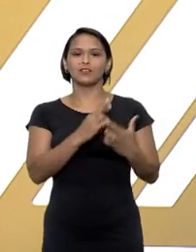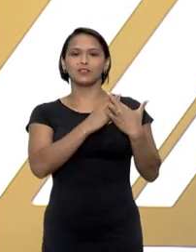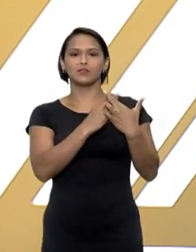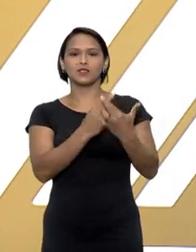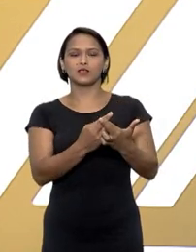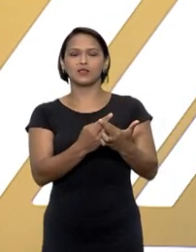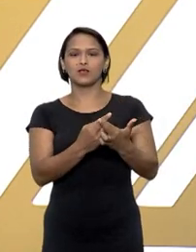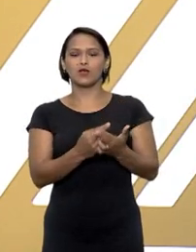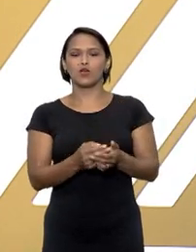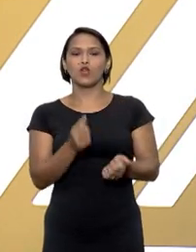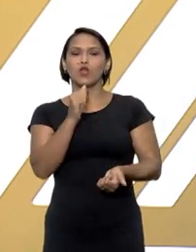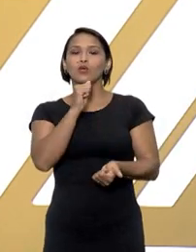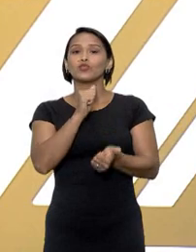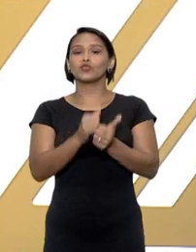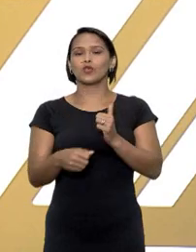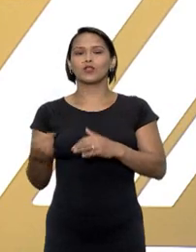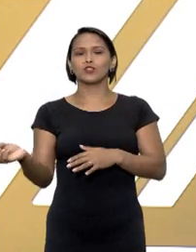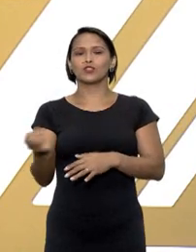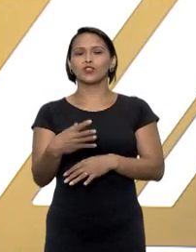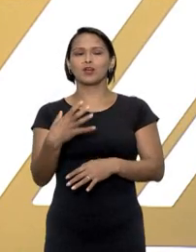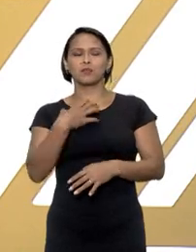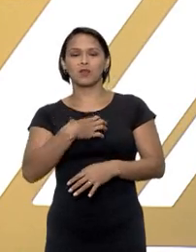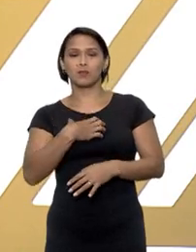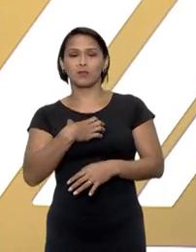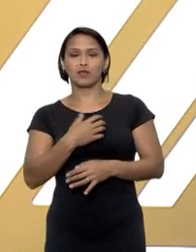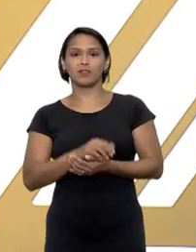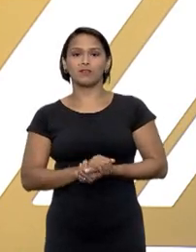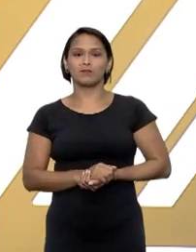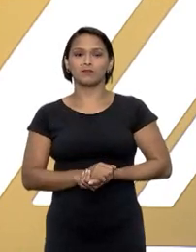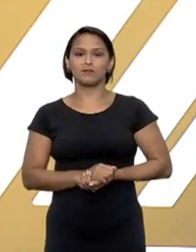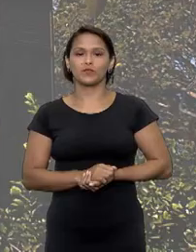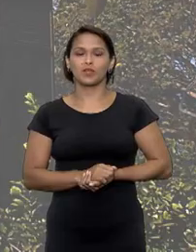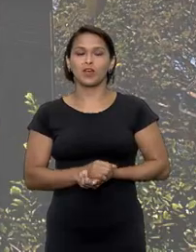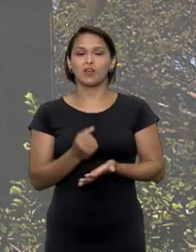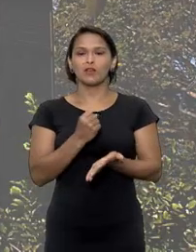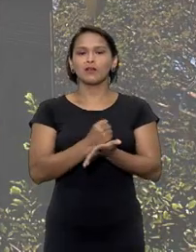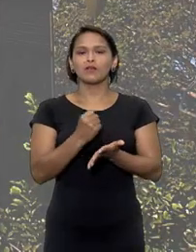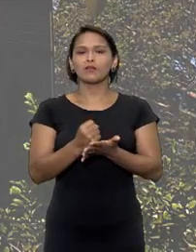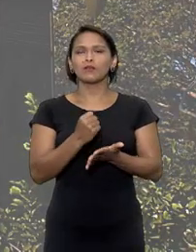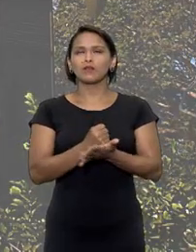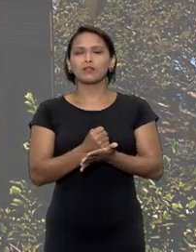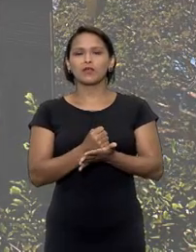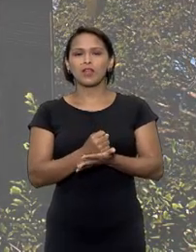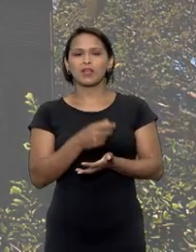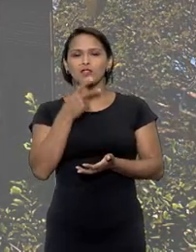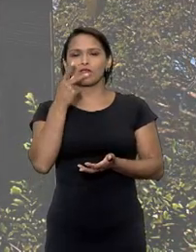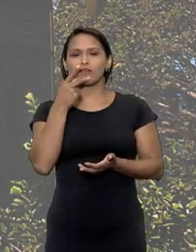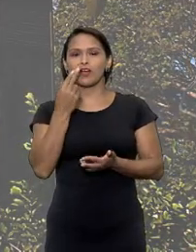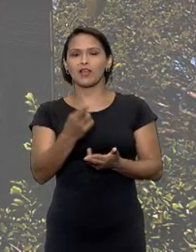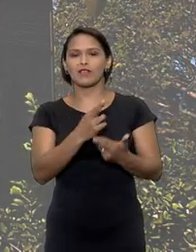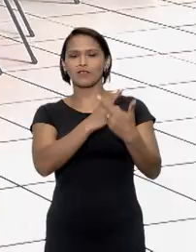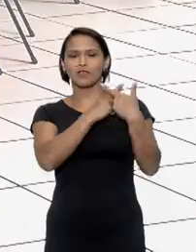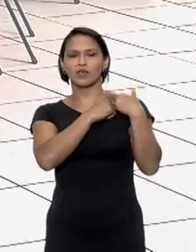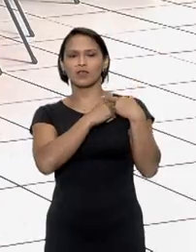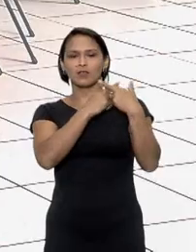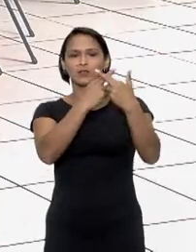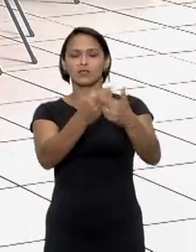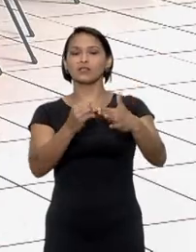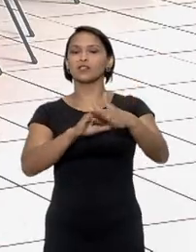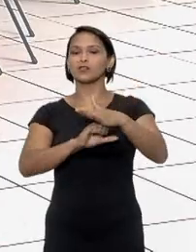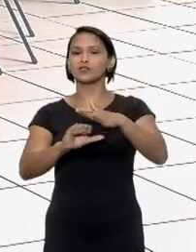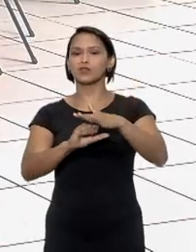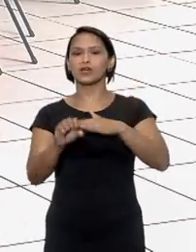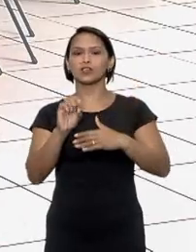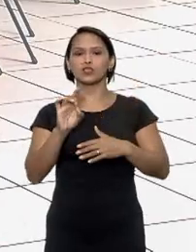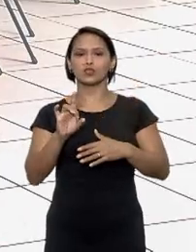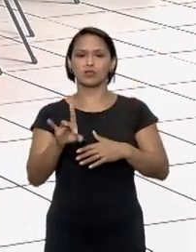de representação o atleta joga atualmente pelo Esporte Clube Bahia o contrato previa que o empresário representasse o